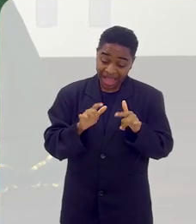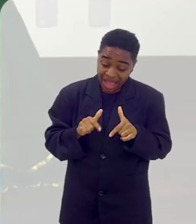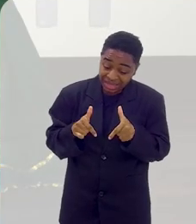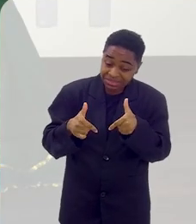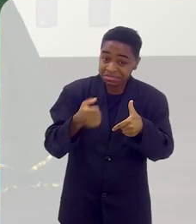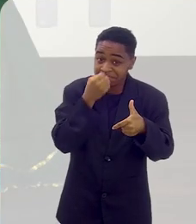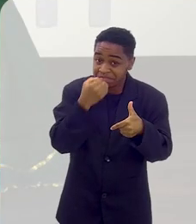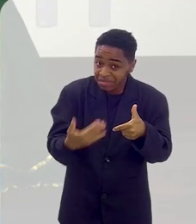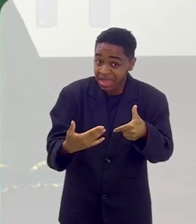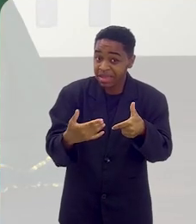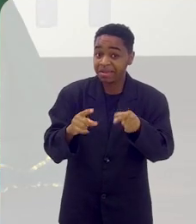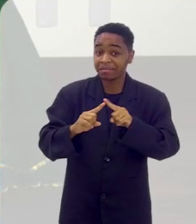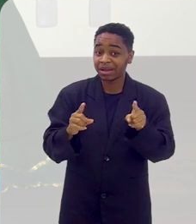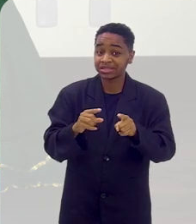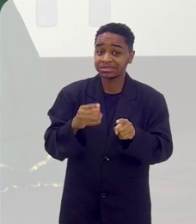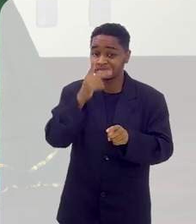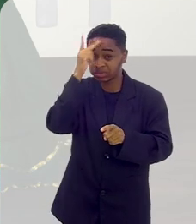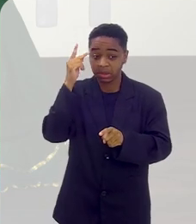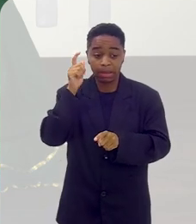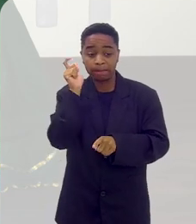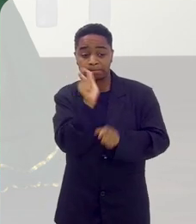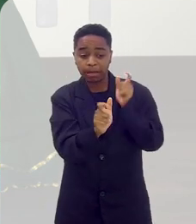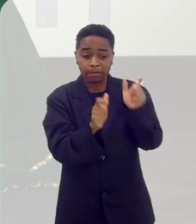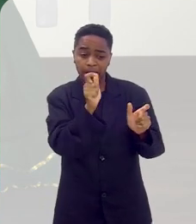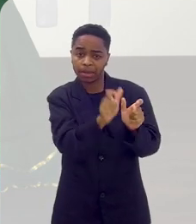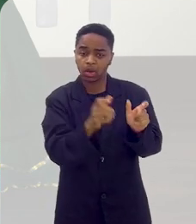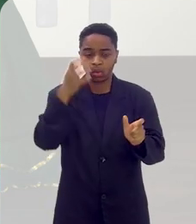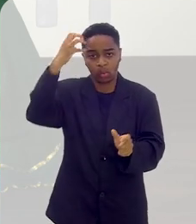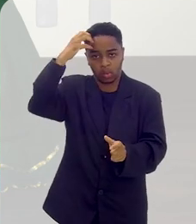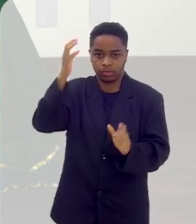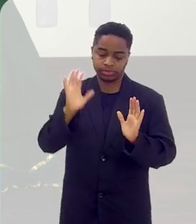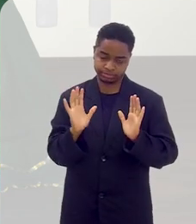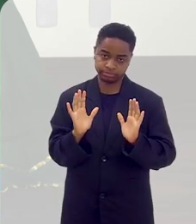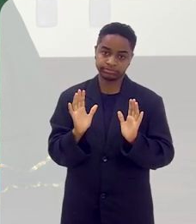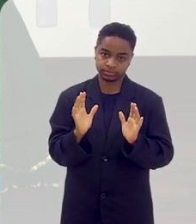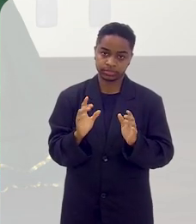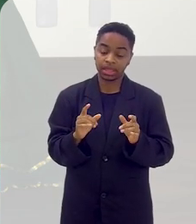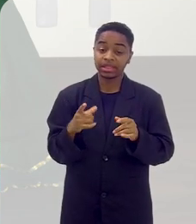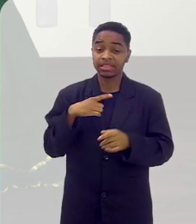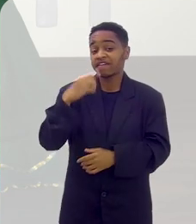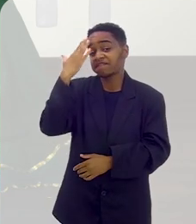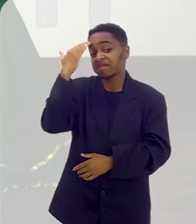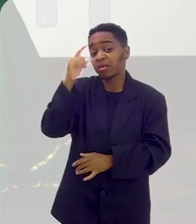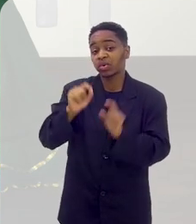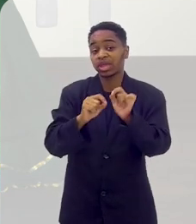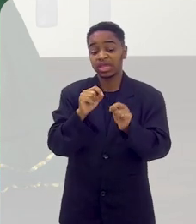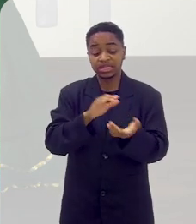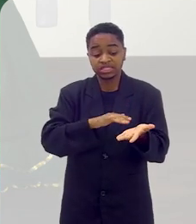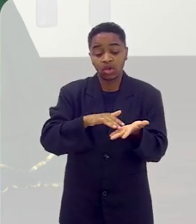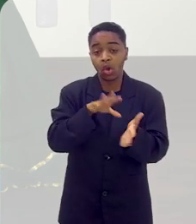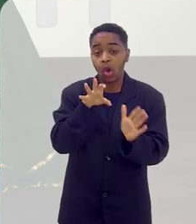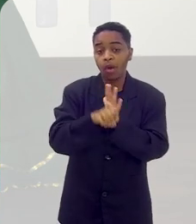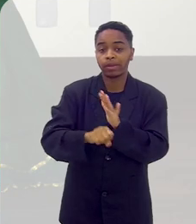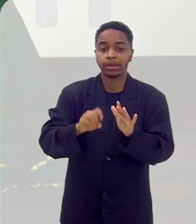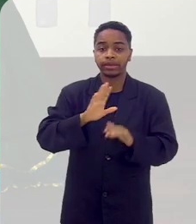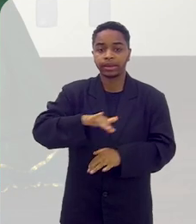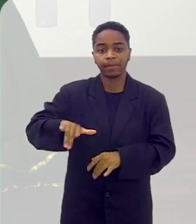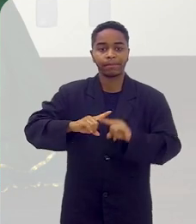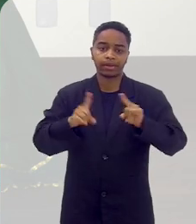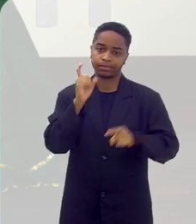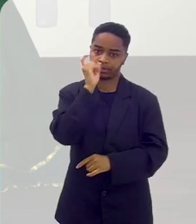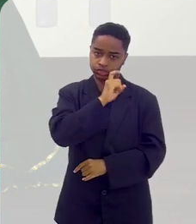fazendo o bem, eles levaram a fama de mal. Então tinha essa fama que cigano roubava